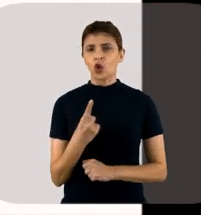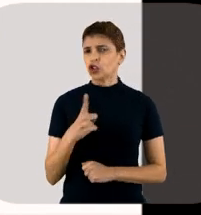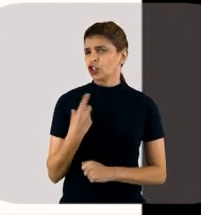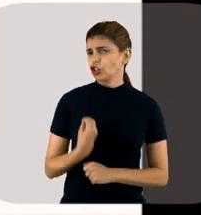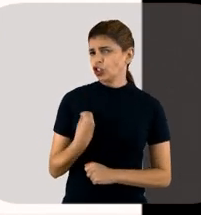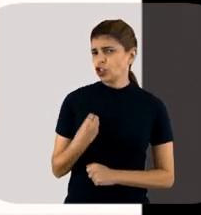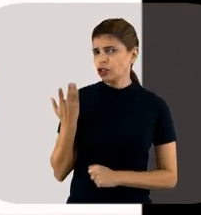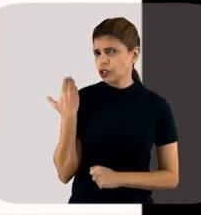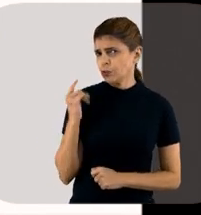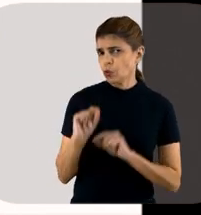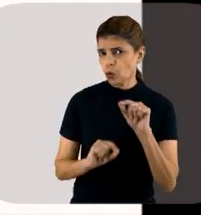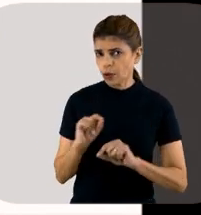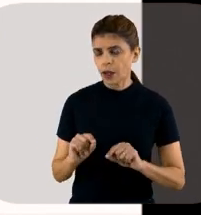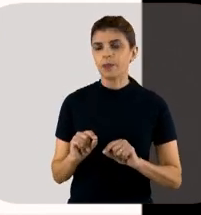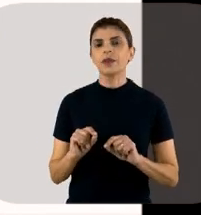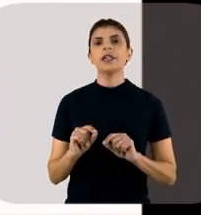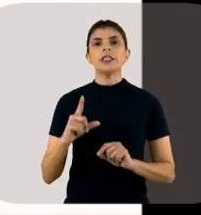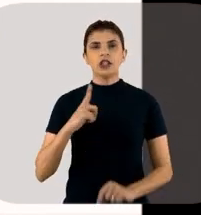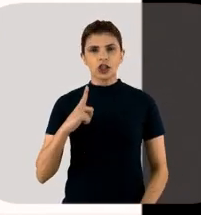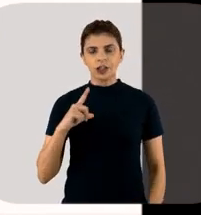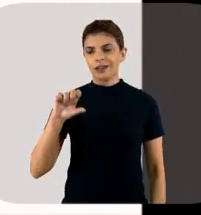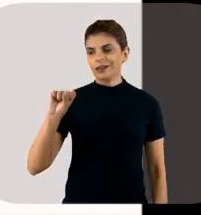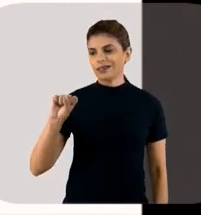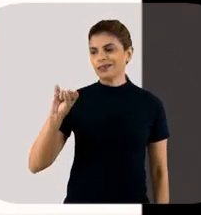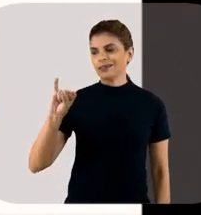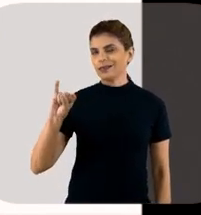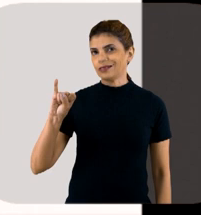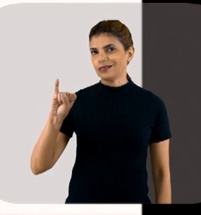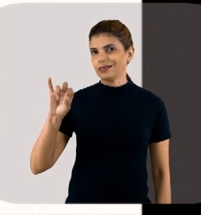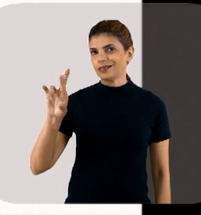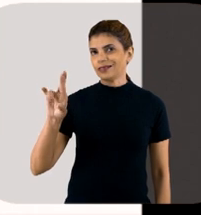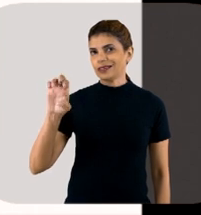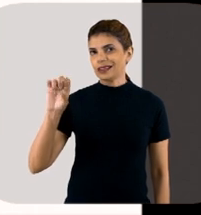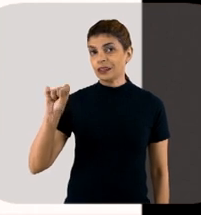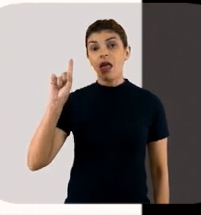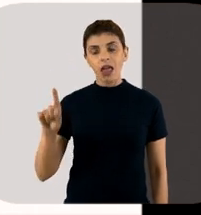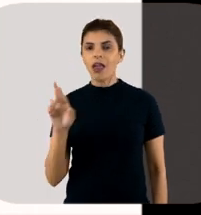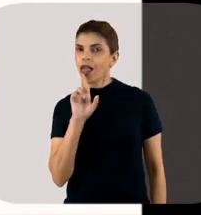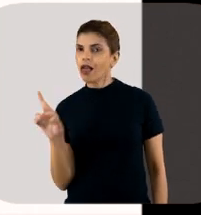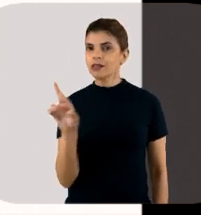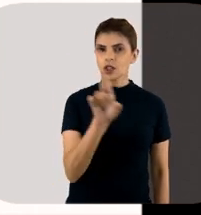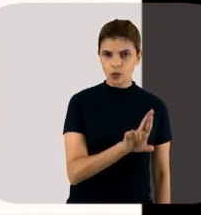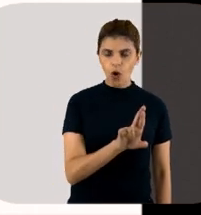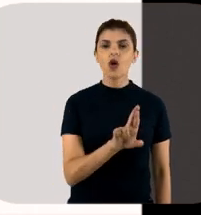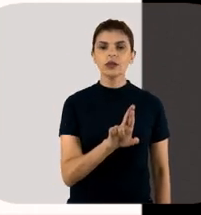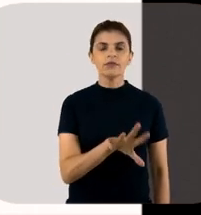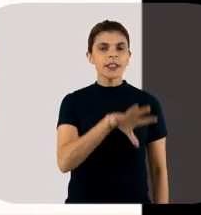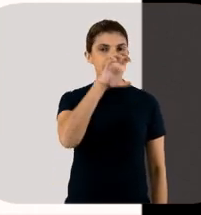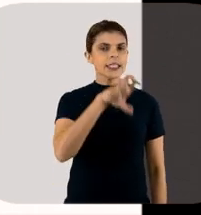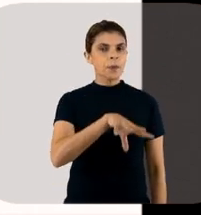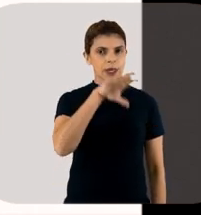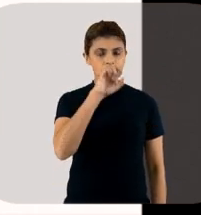o que a gente tinha? A gente tinha aqui a SIRS, que é uma síndrome da resposta inflamatória